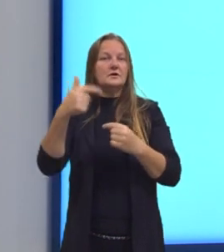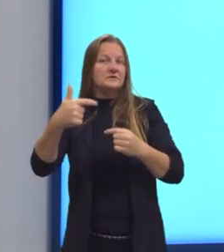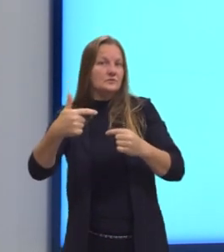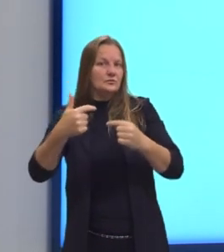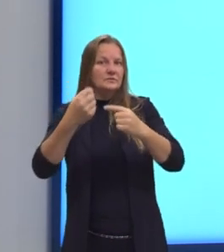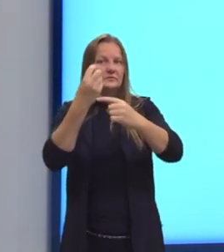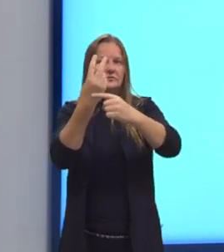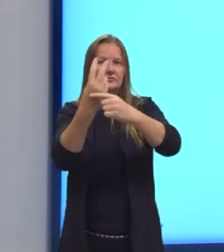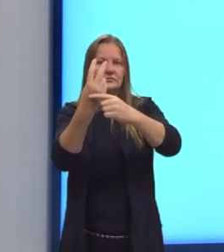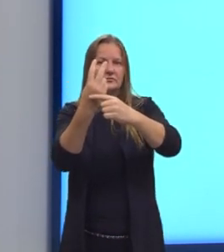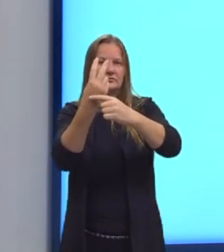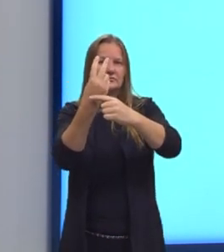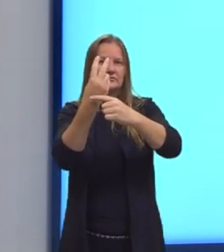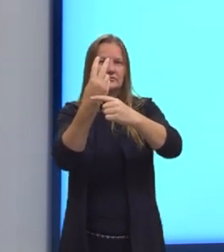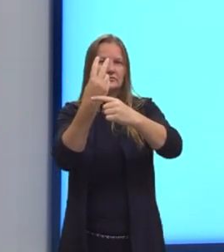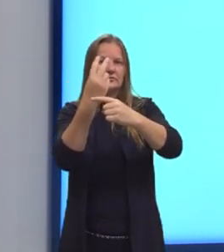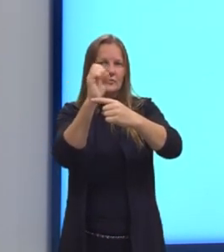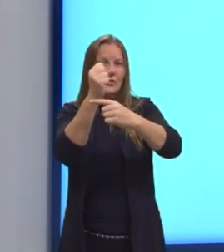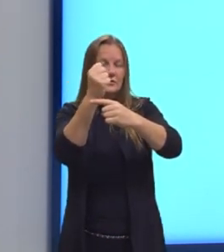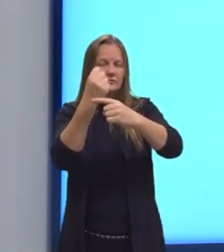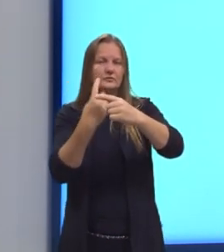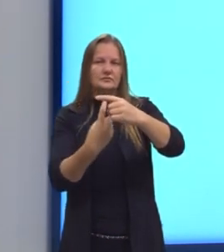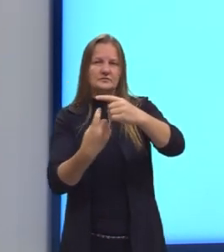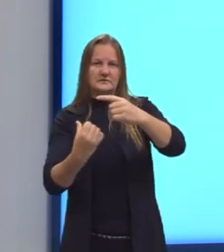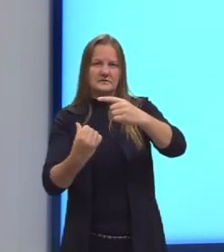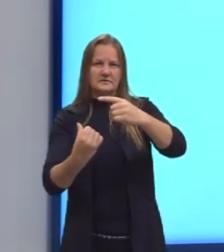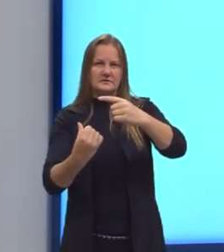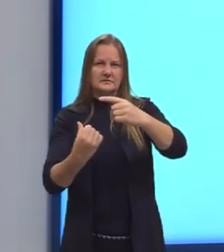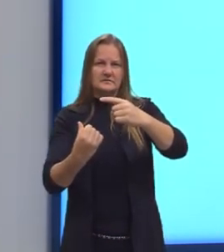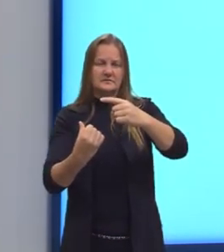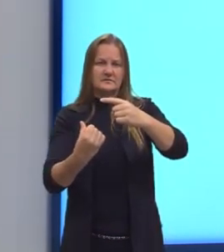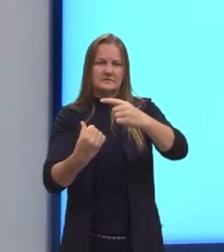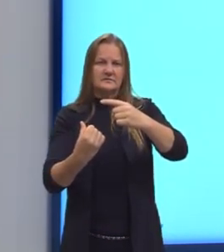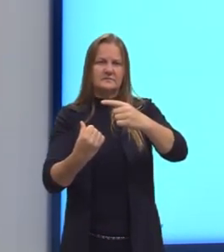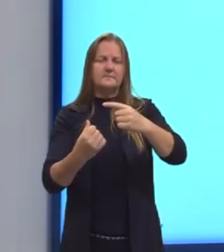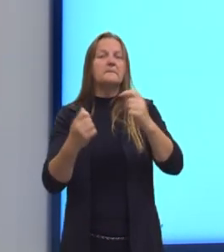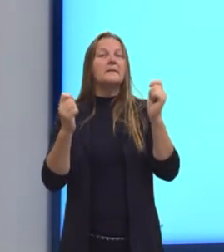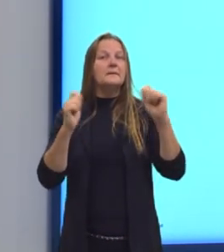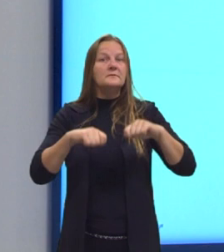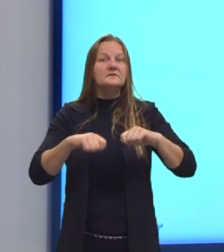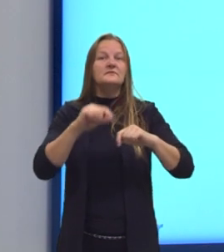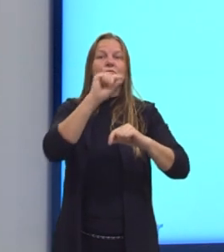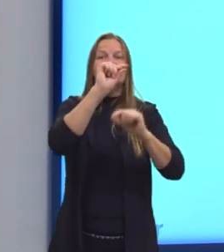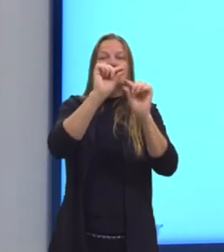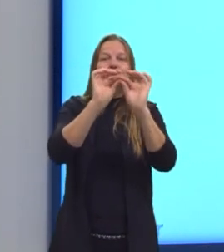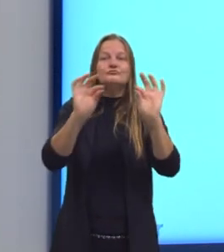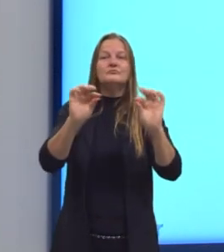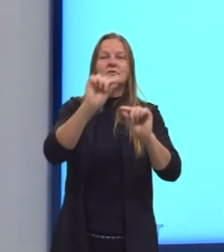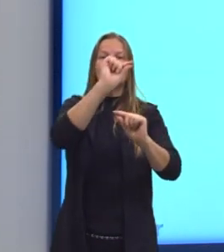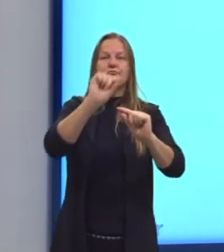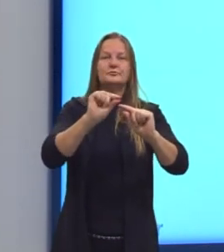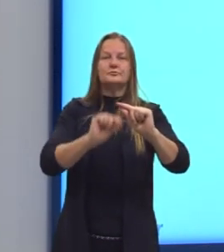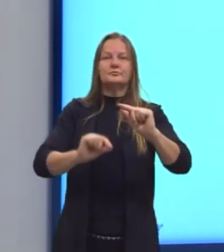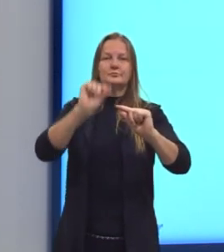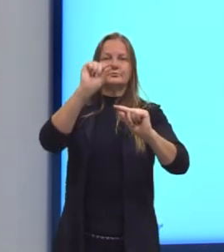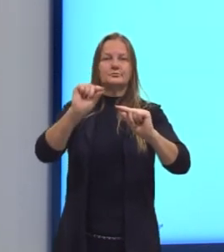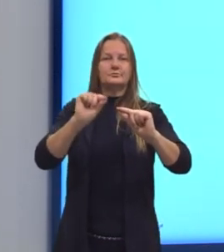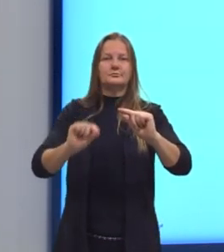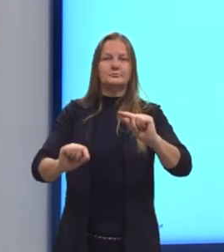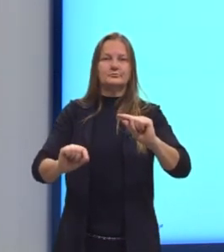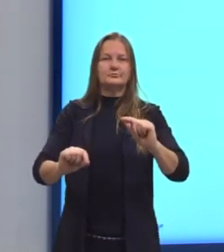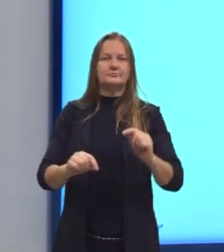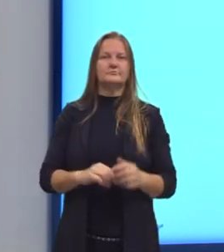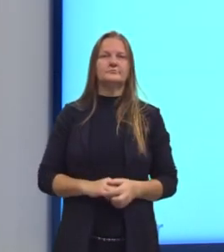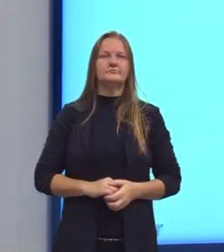outra, 2 sobre, desculpe, 8 para 16, nós podemos simplificar ambas as razões.